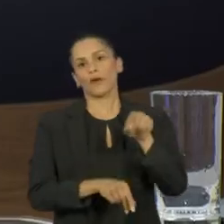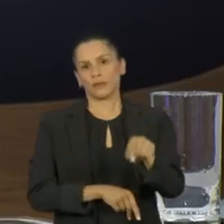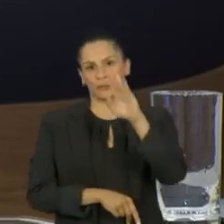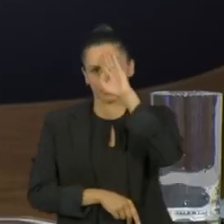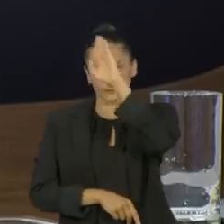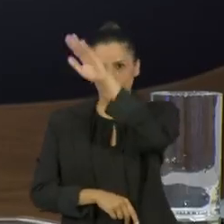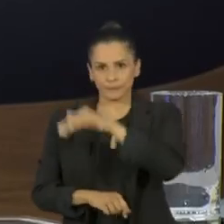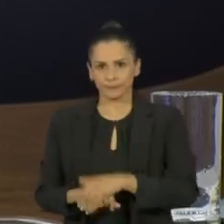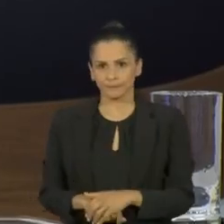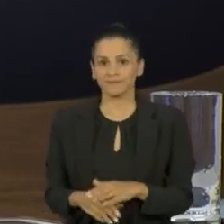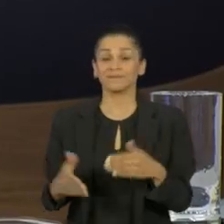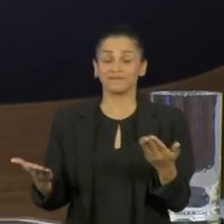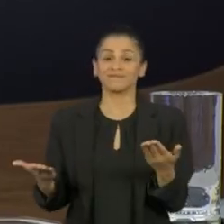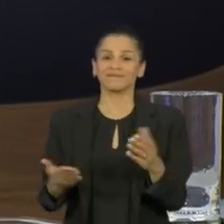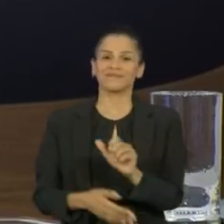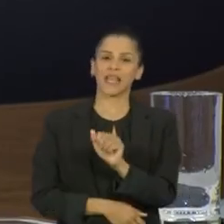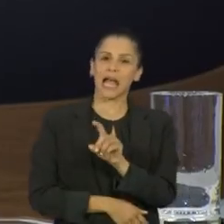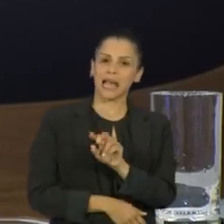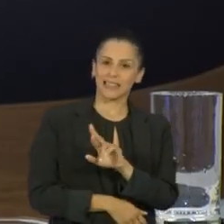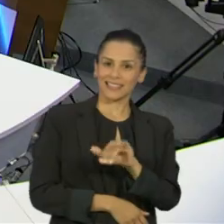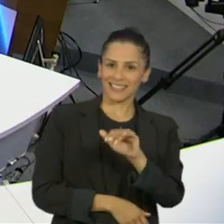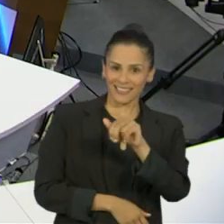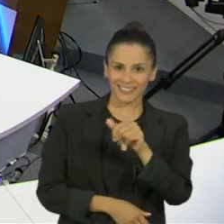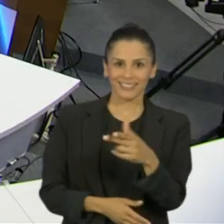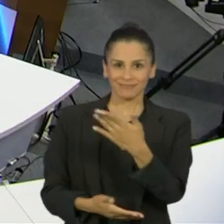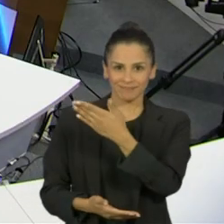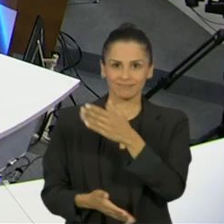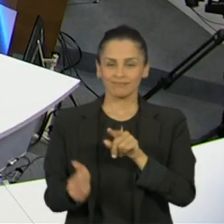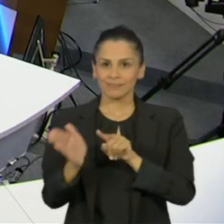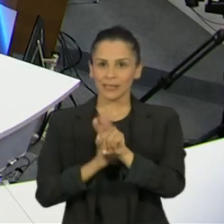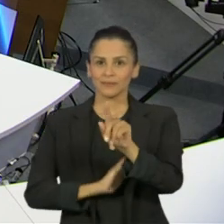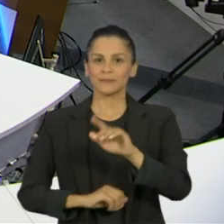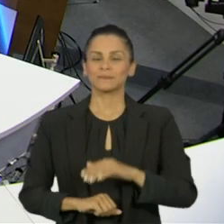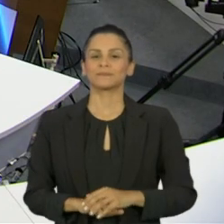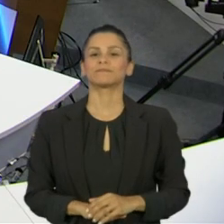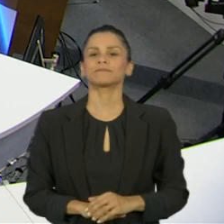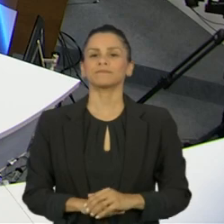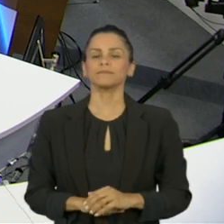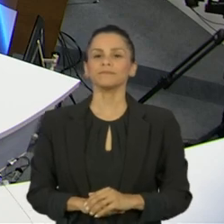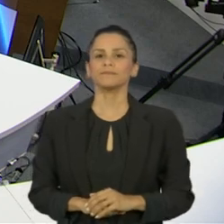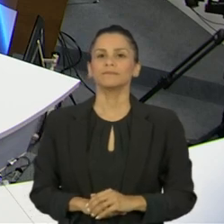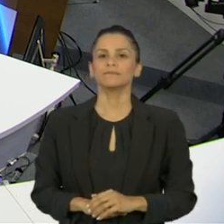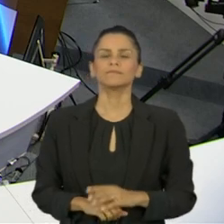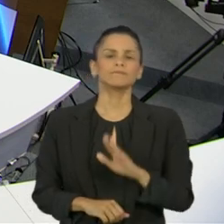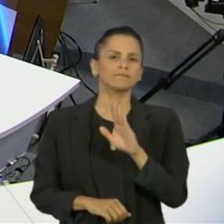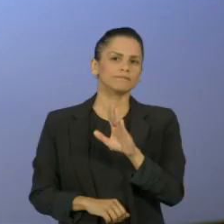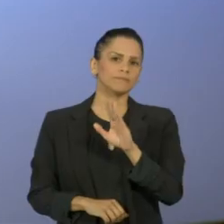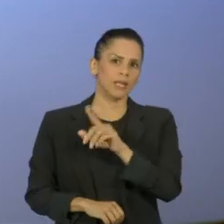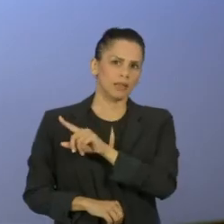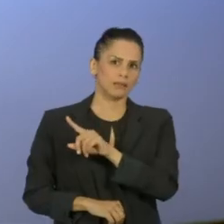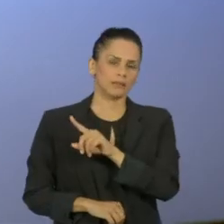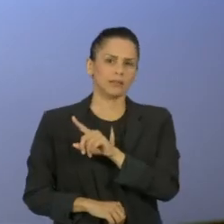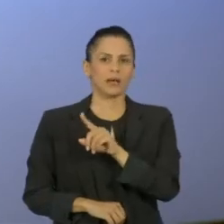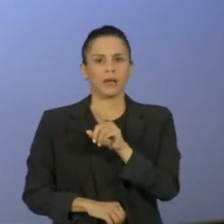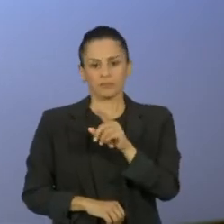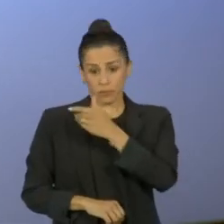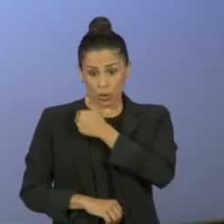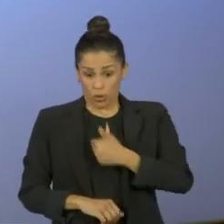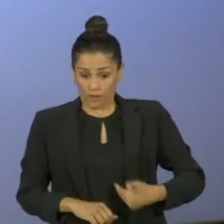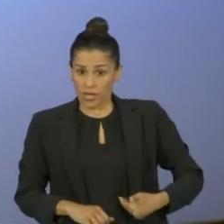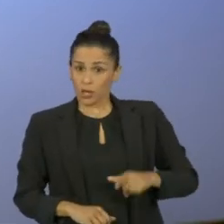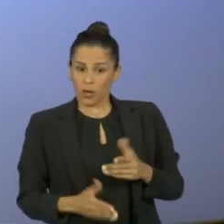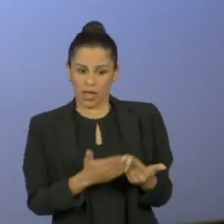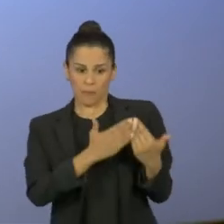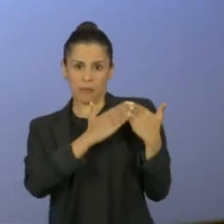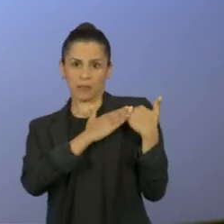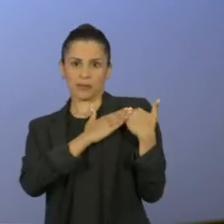Adriana, a roda está aberta. A Kelly está levantando o dedo lá também. Não é função, não é função do senhor de ser oposição